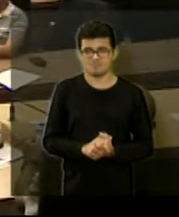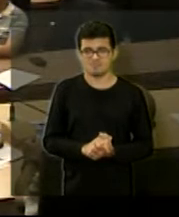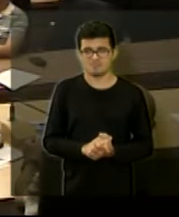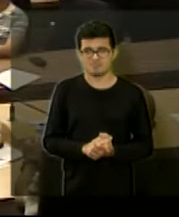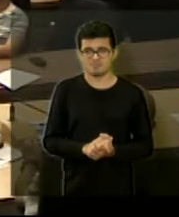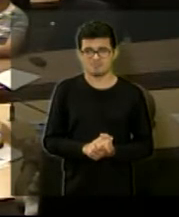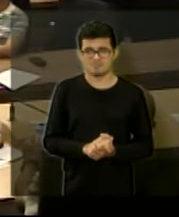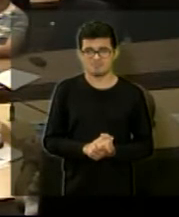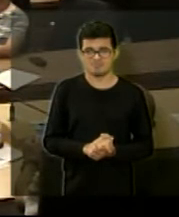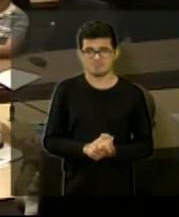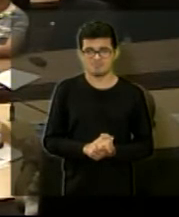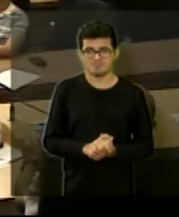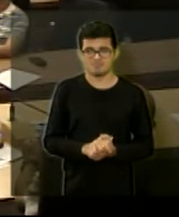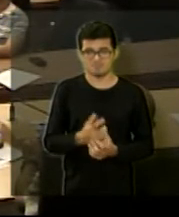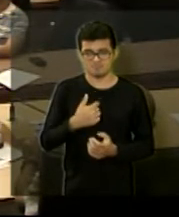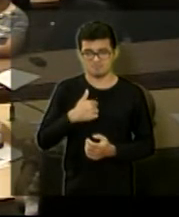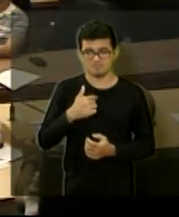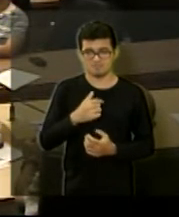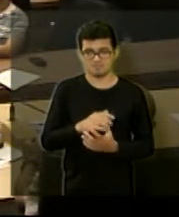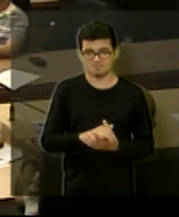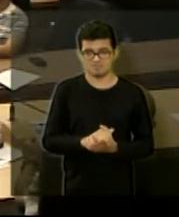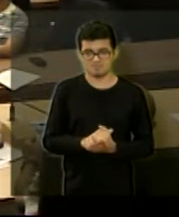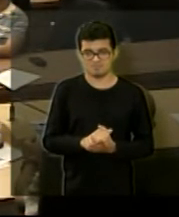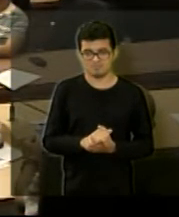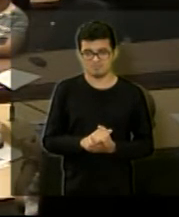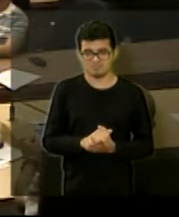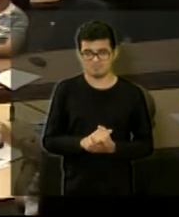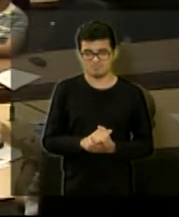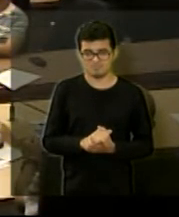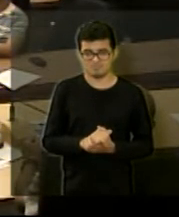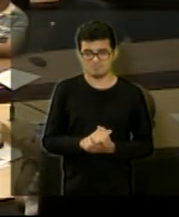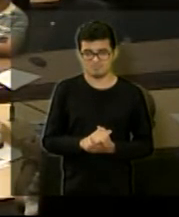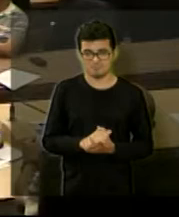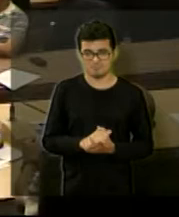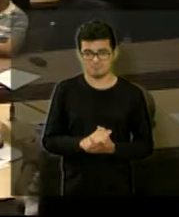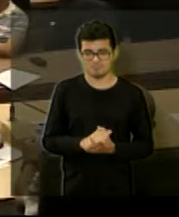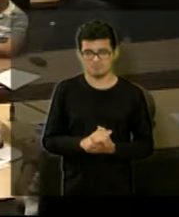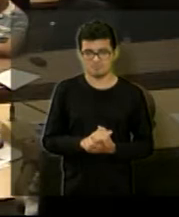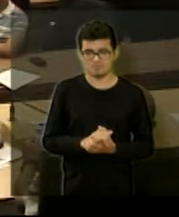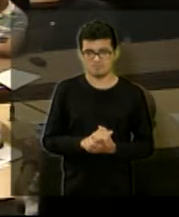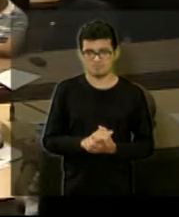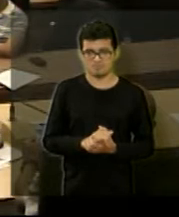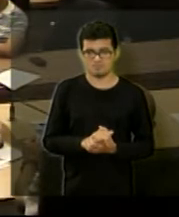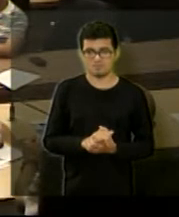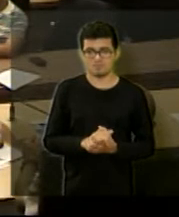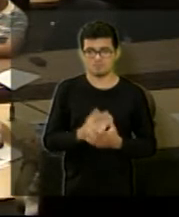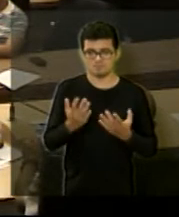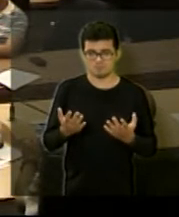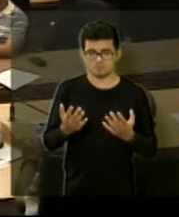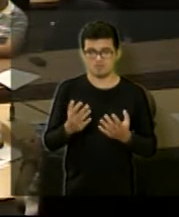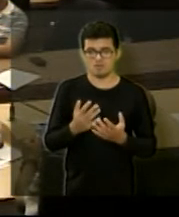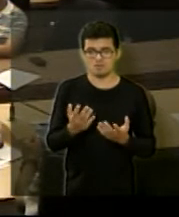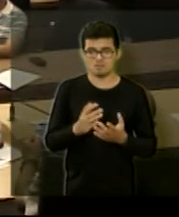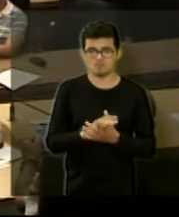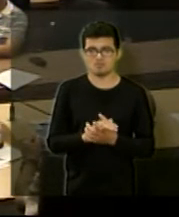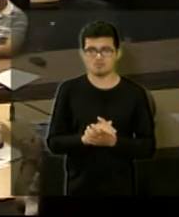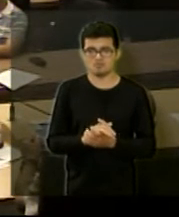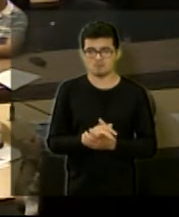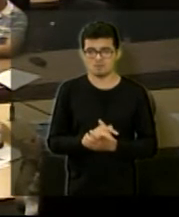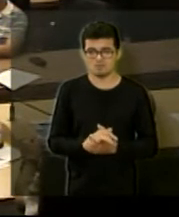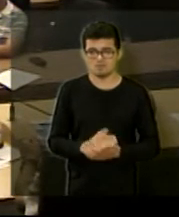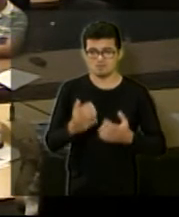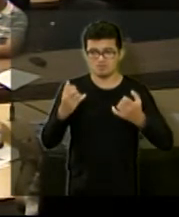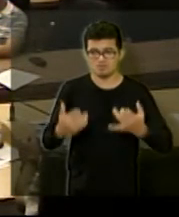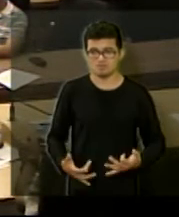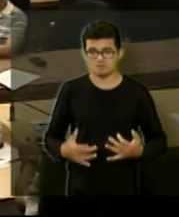desculpa eu entendo vou te caminhar uns pares deles aí porque o pessoal está cobrando muito em pontos essenciais que as ruas principais da cidade que